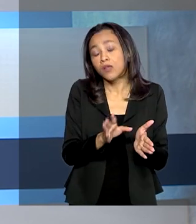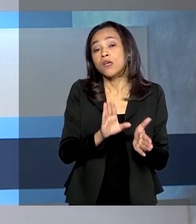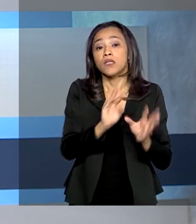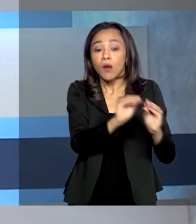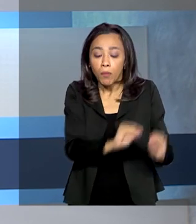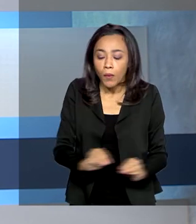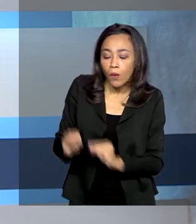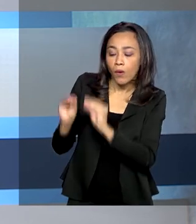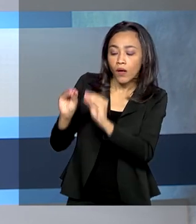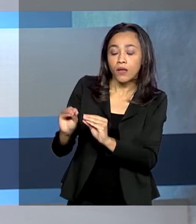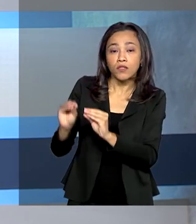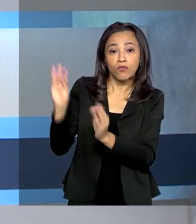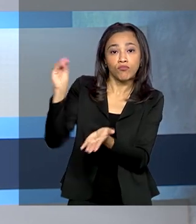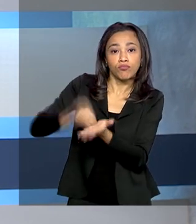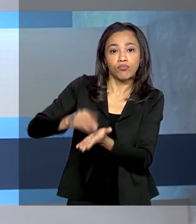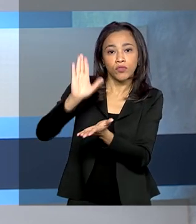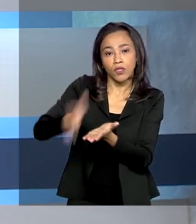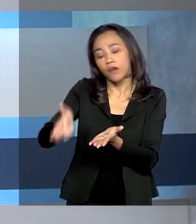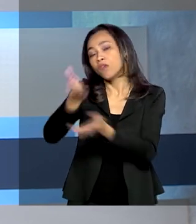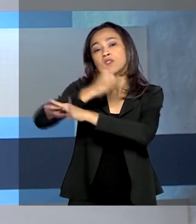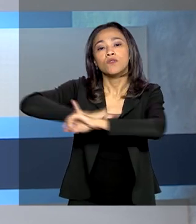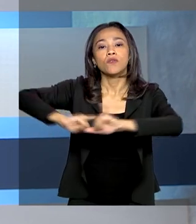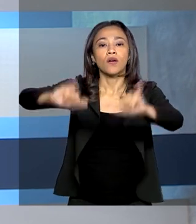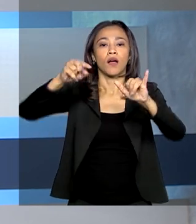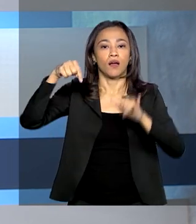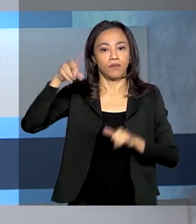prorrogação foi publicada no Diário Oficial da União desta segunda-feira.